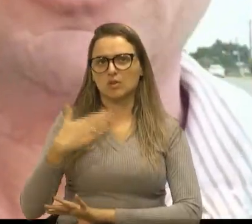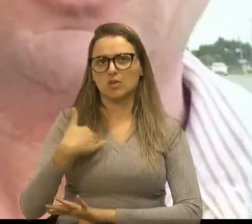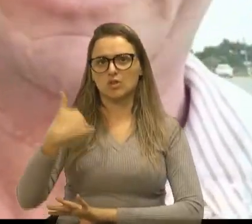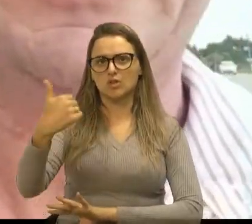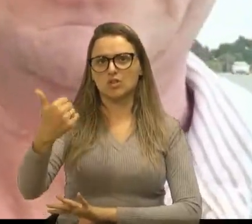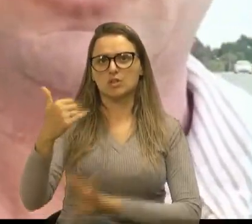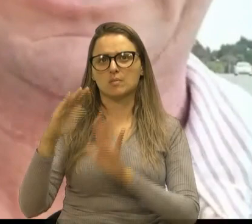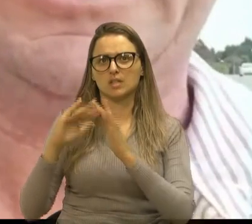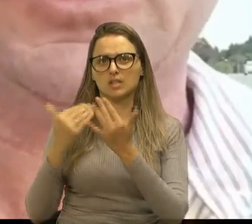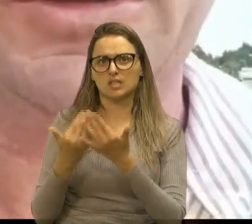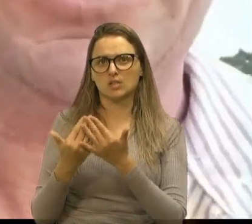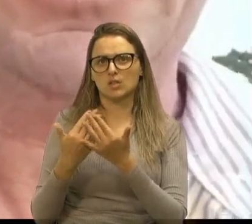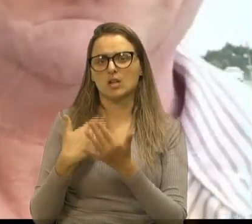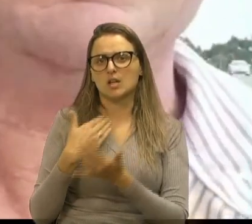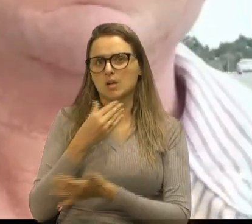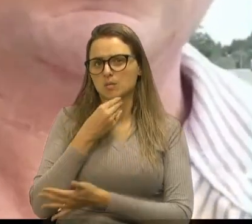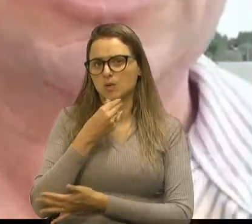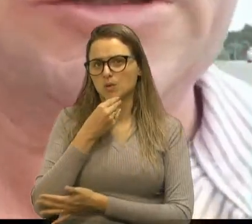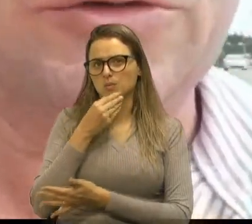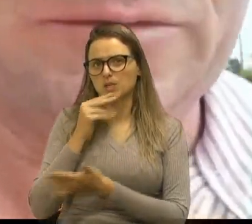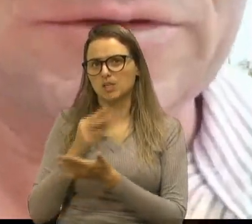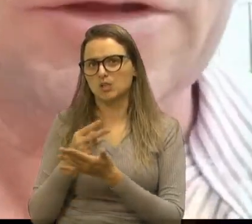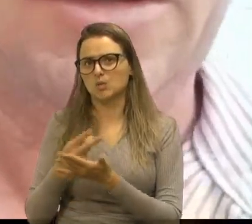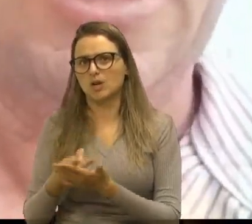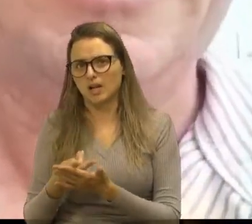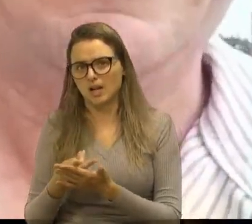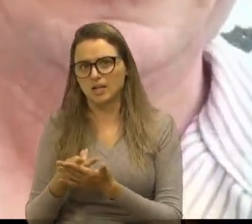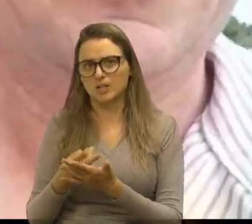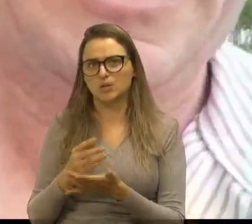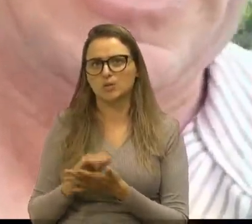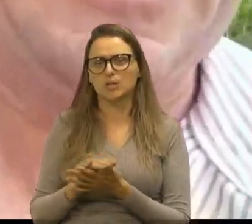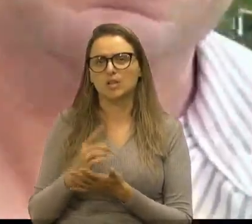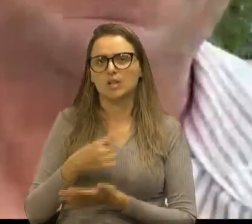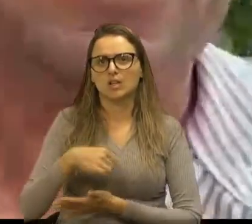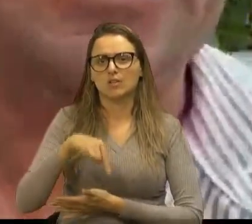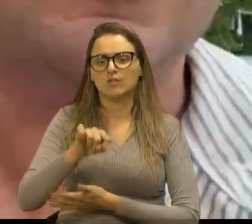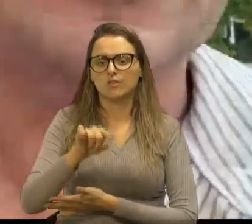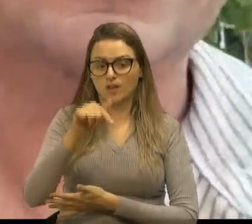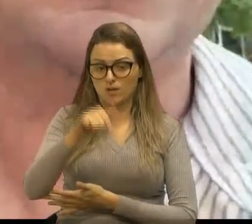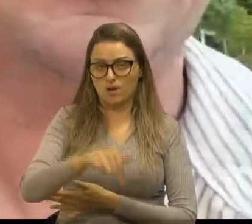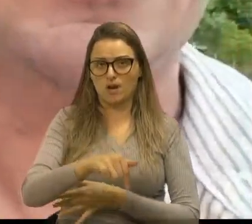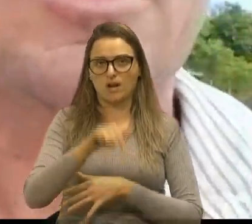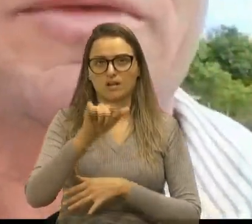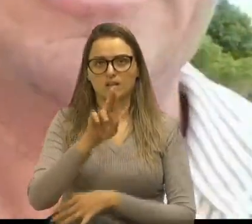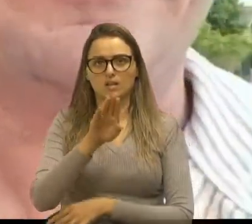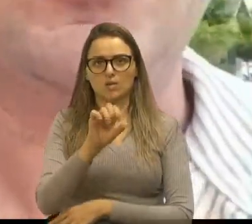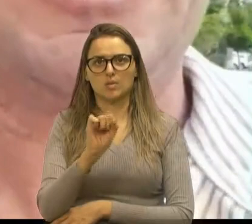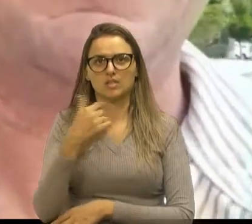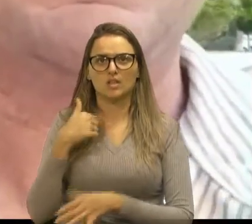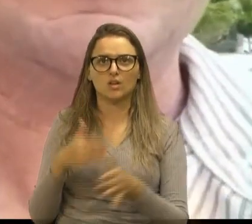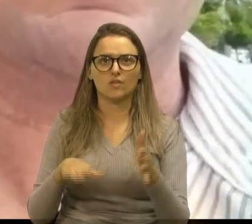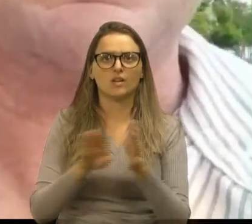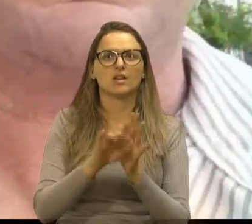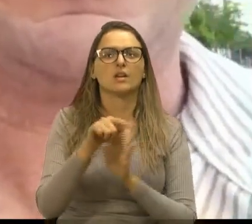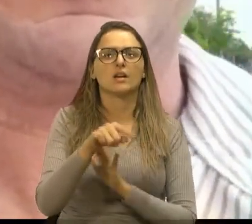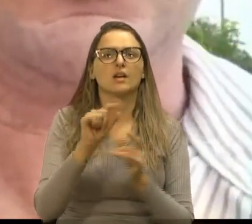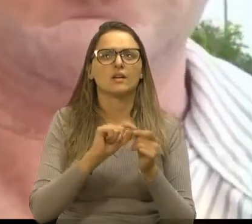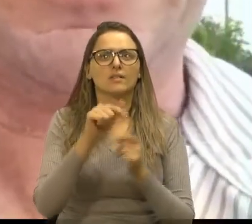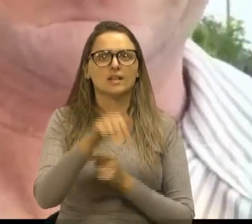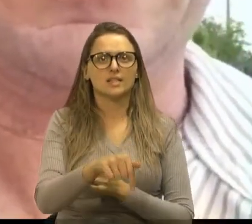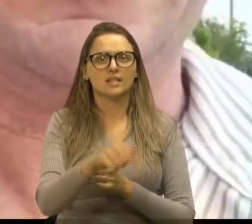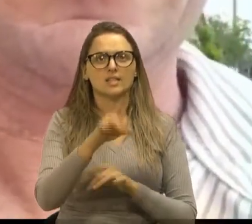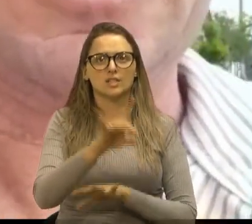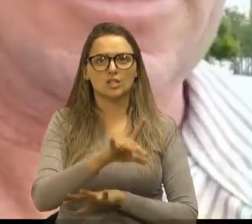colégio, meu guri aí, eu estou caindo, e se machucando, sabe? Aí levaram ele para cá. Aí eu disse, mas levaram para lá para fazer o quê? Para ficar na